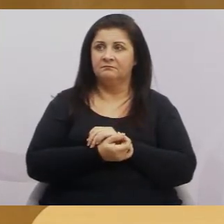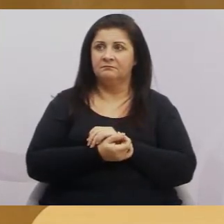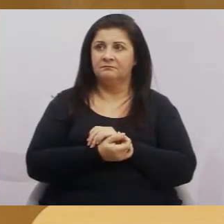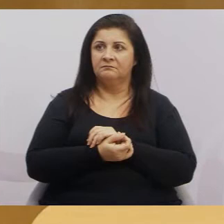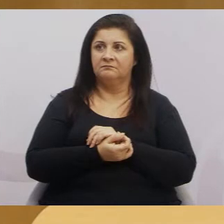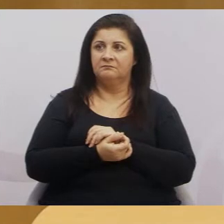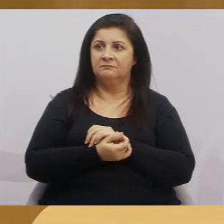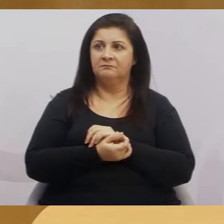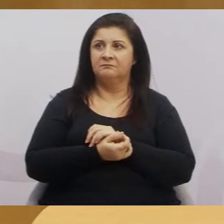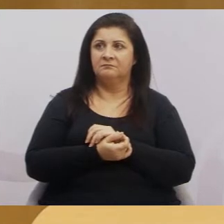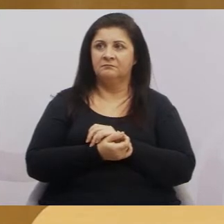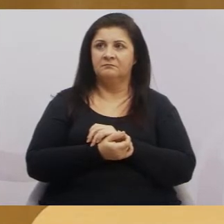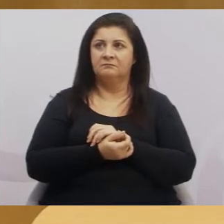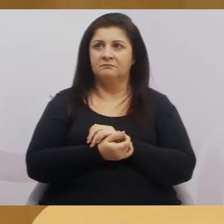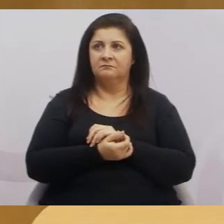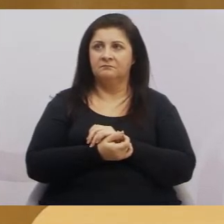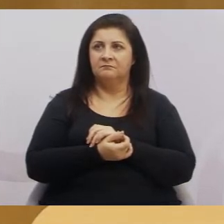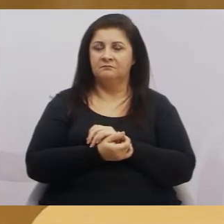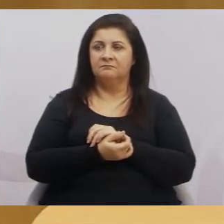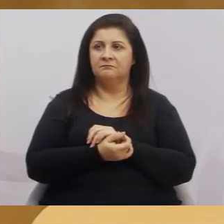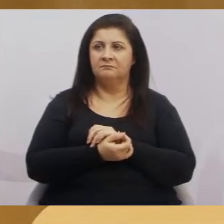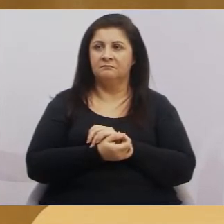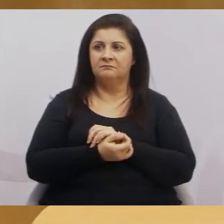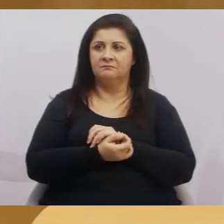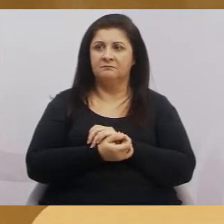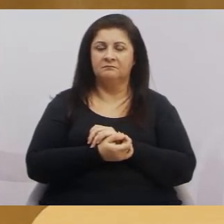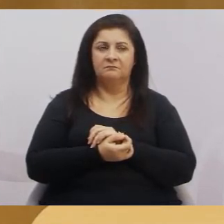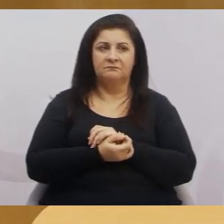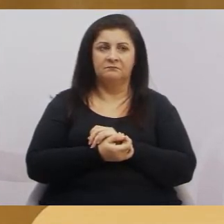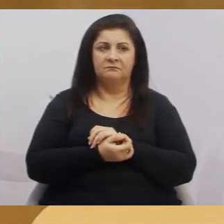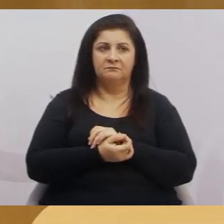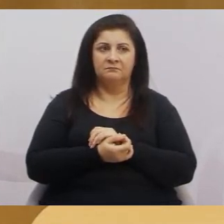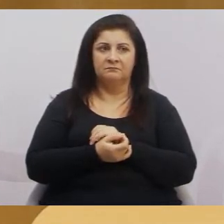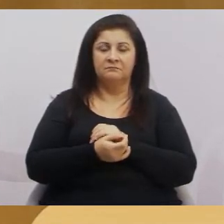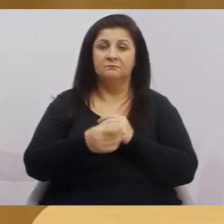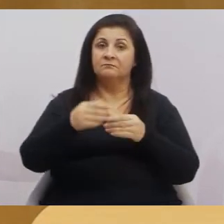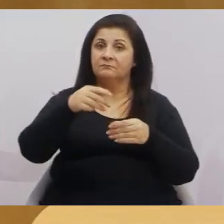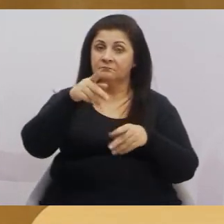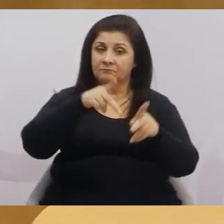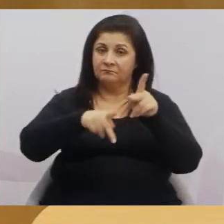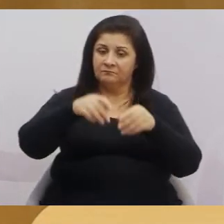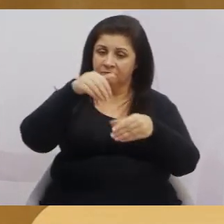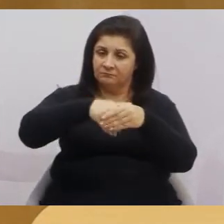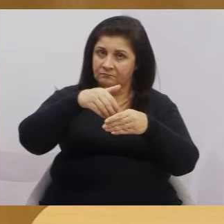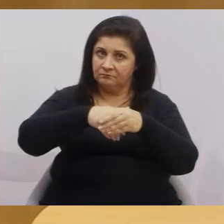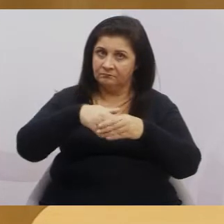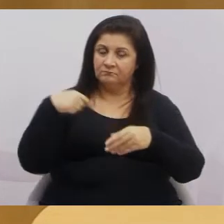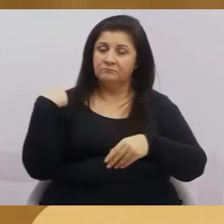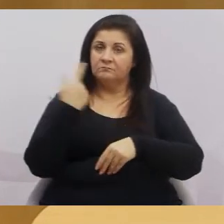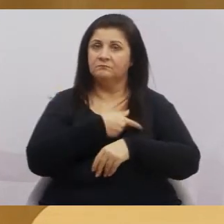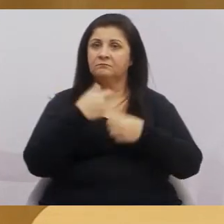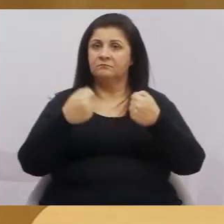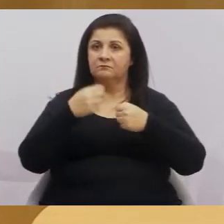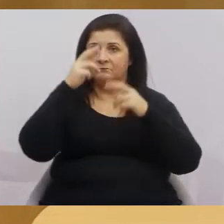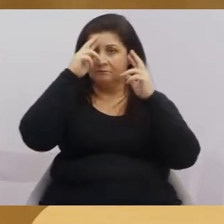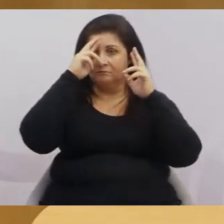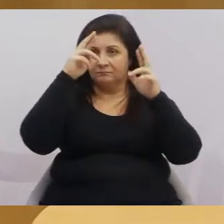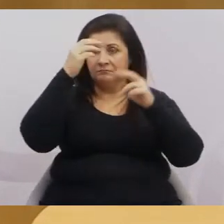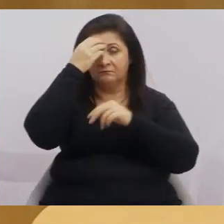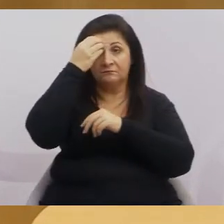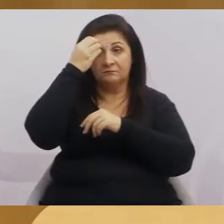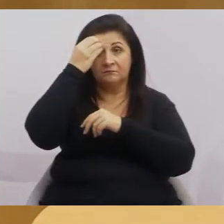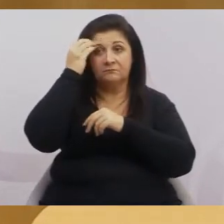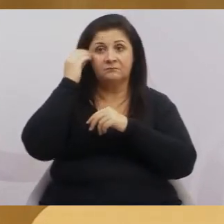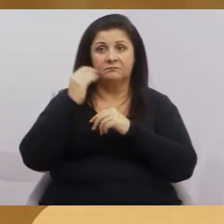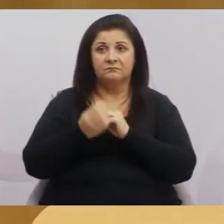Eu acho que a gente foi votado pelo povo, também a gente tem que respeitar o voto de cada um aqui. Nós temos que